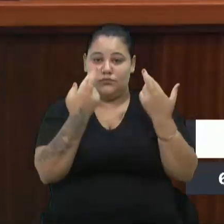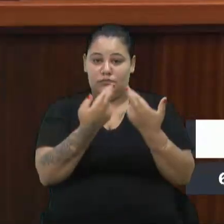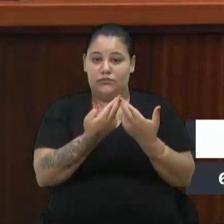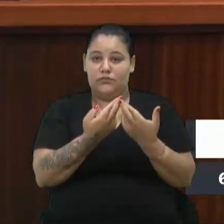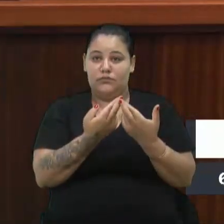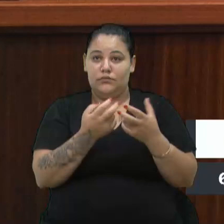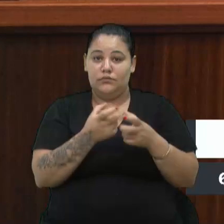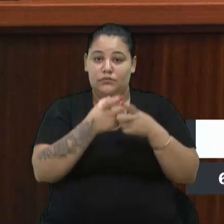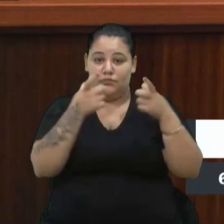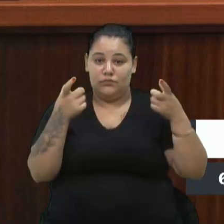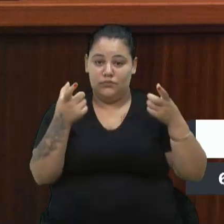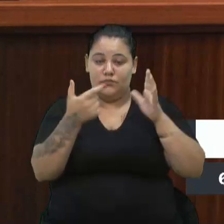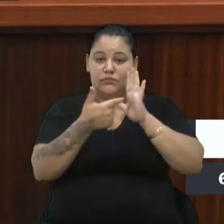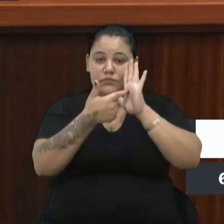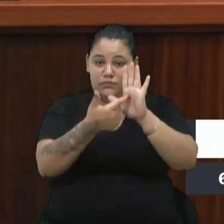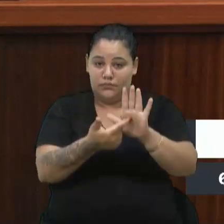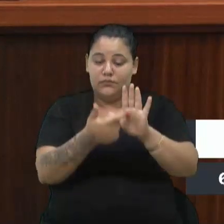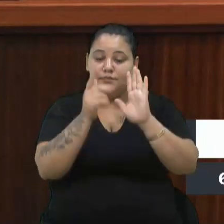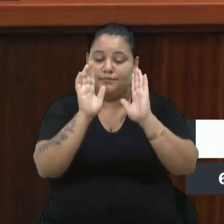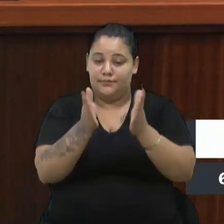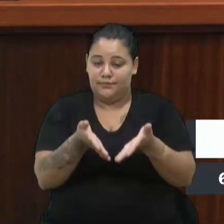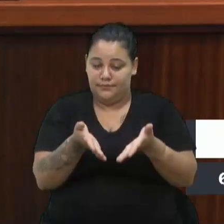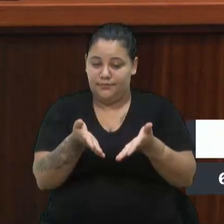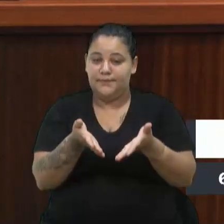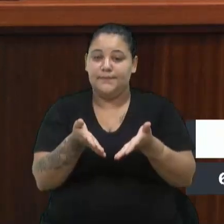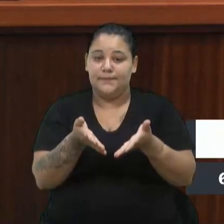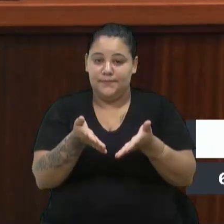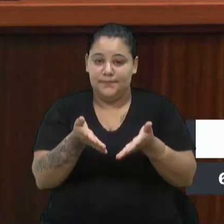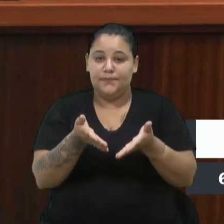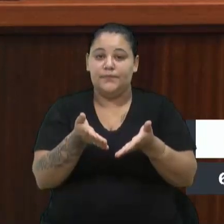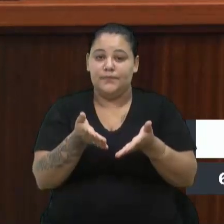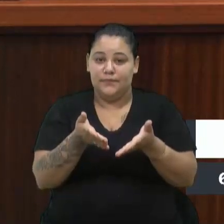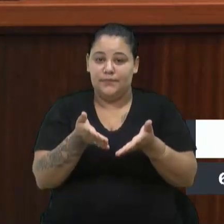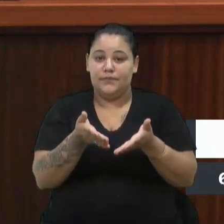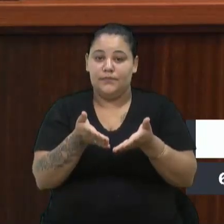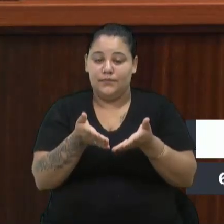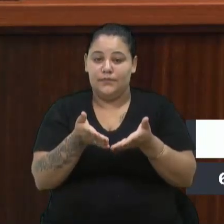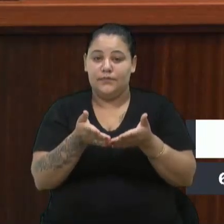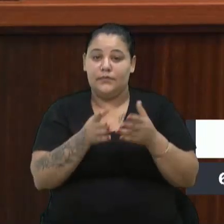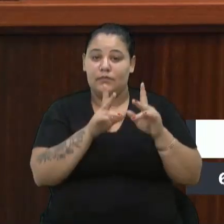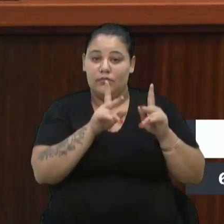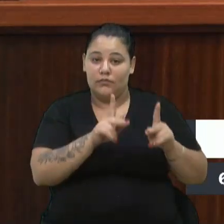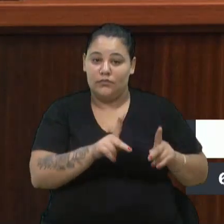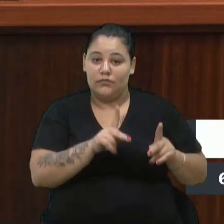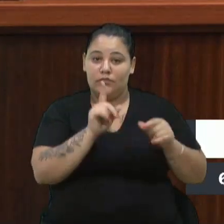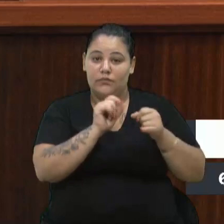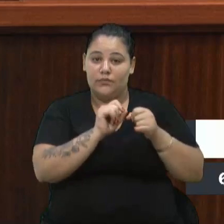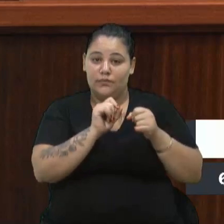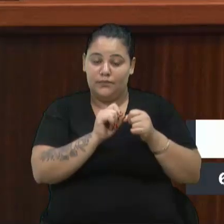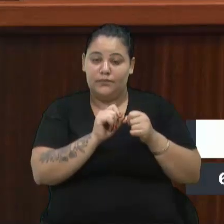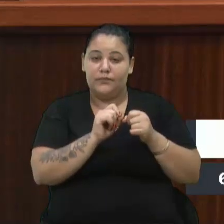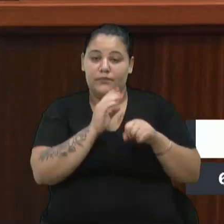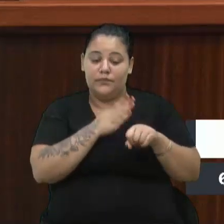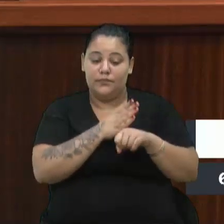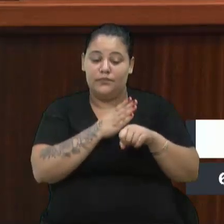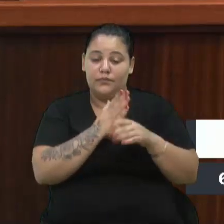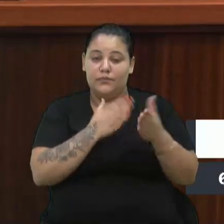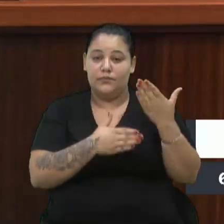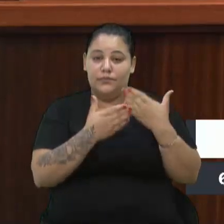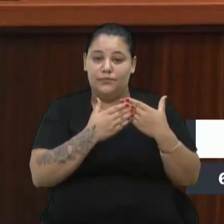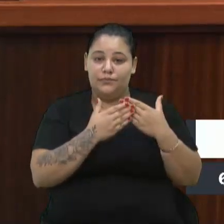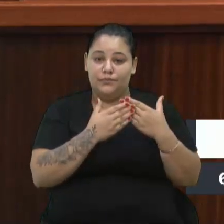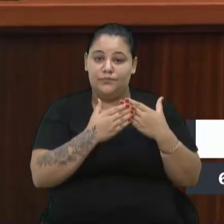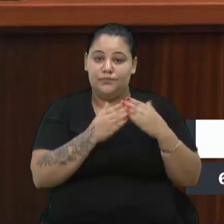amplamente apresentada para nós e esses mesmos conselheiros fizeram parte de todo o processo de discussão